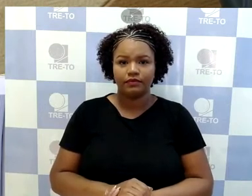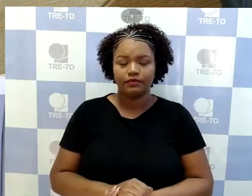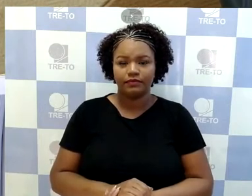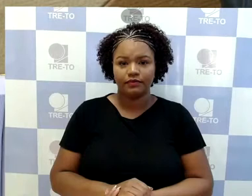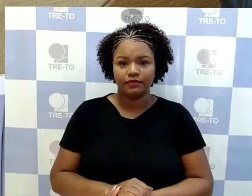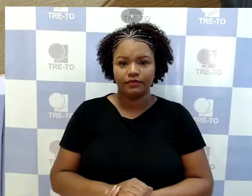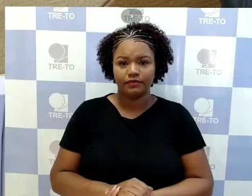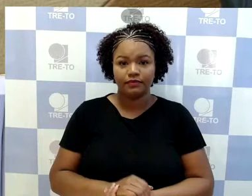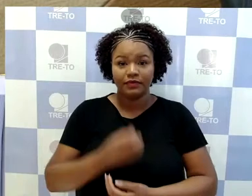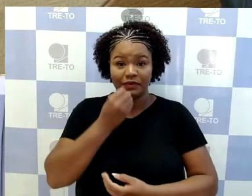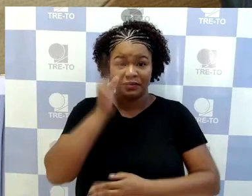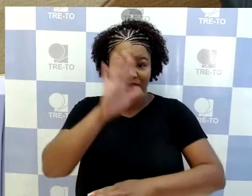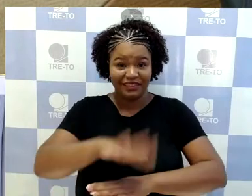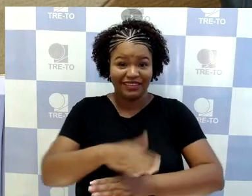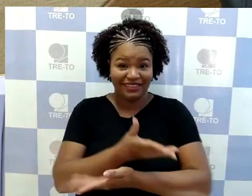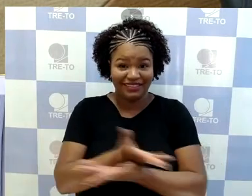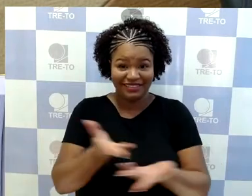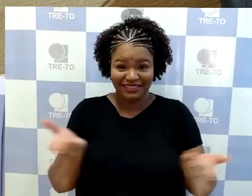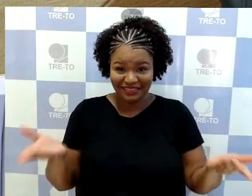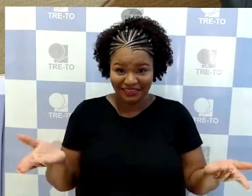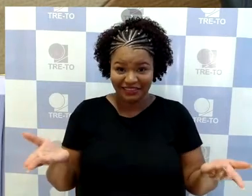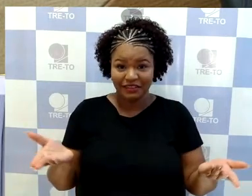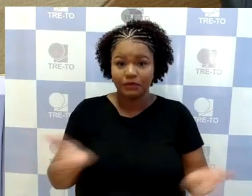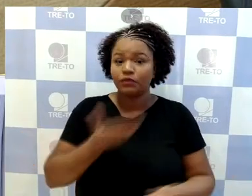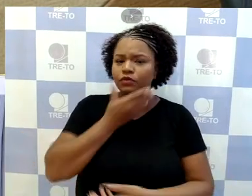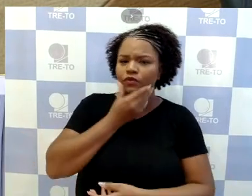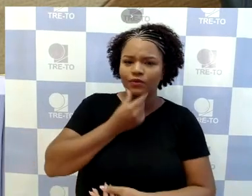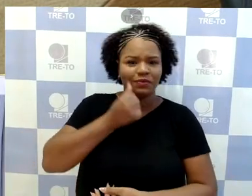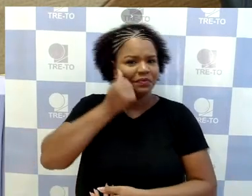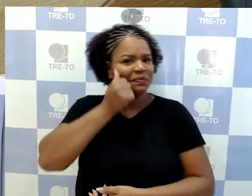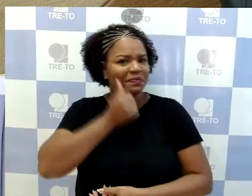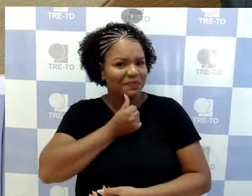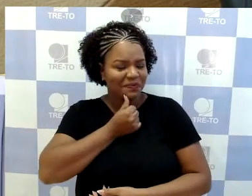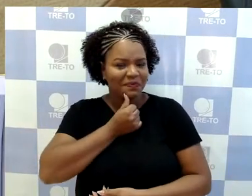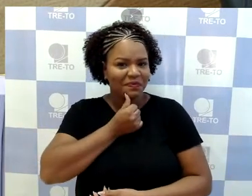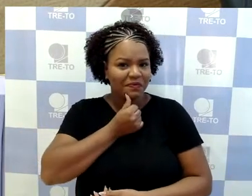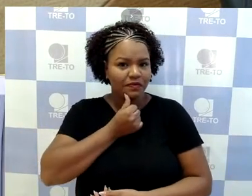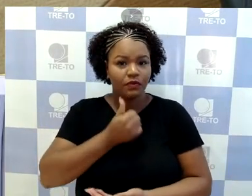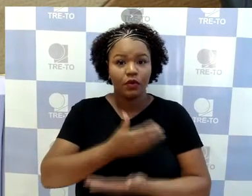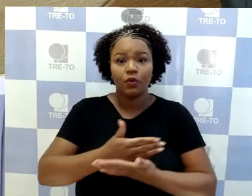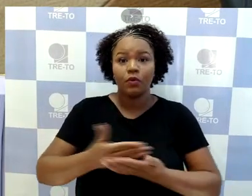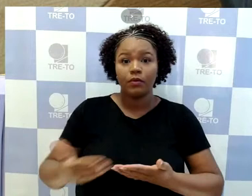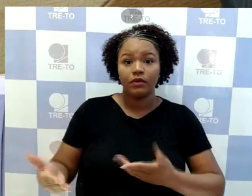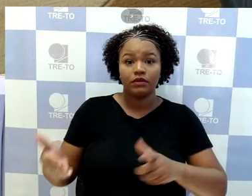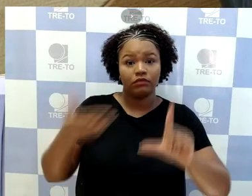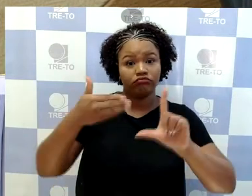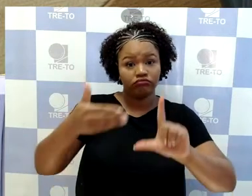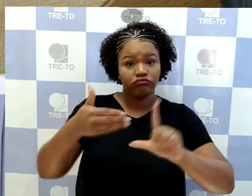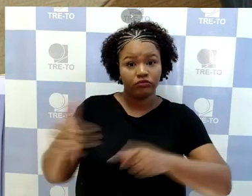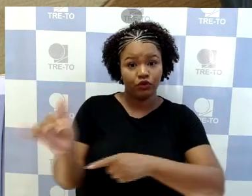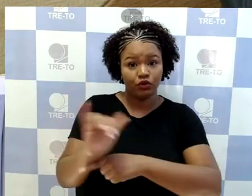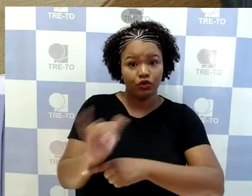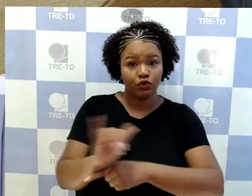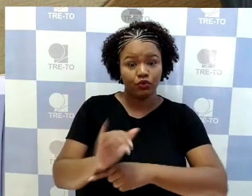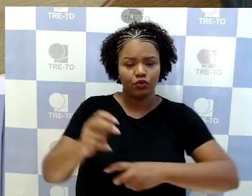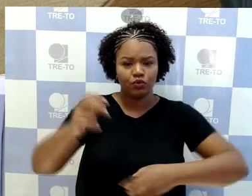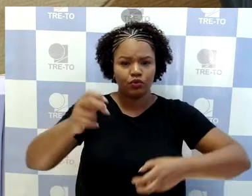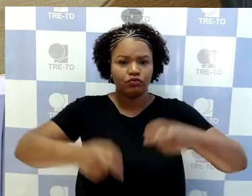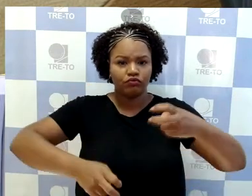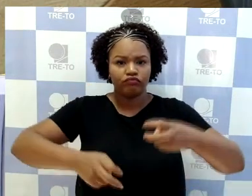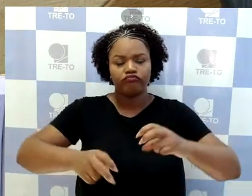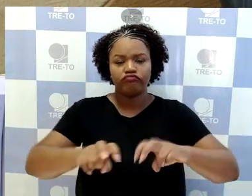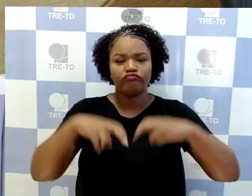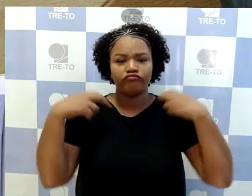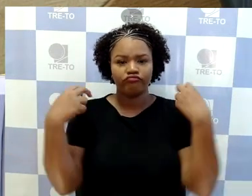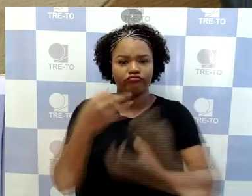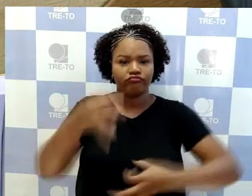Boa tarde a todas e a todos, iniciada a transmissão via YouTube, havendo colo legal, declaro aberta a